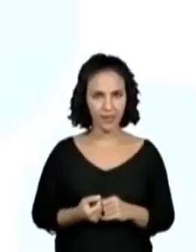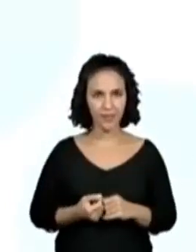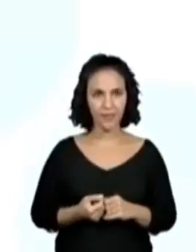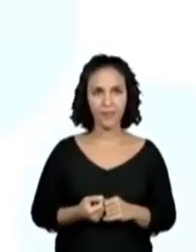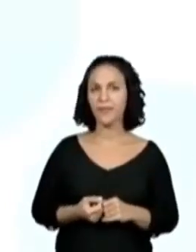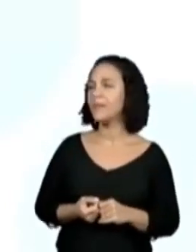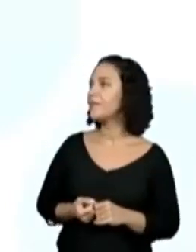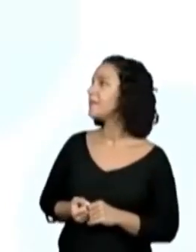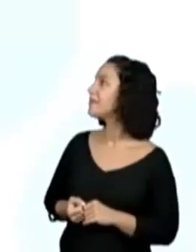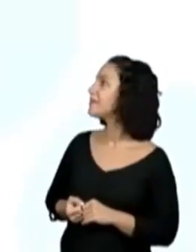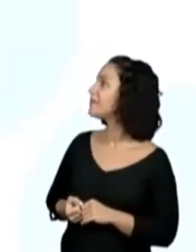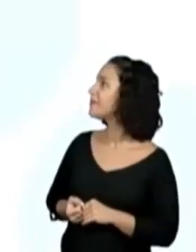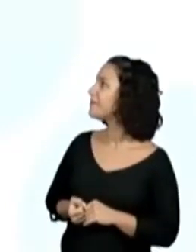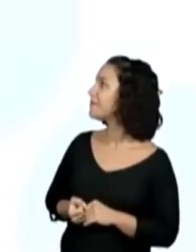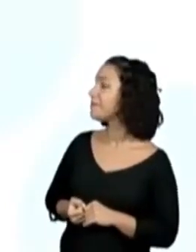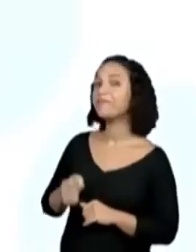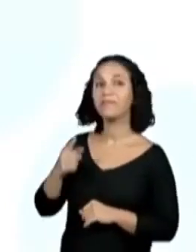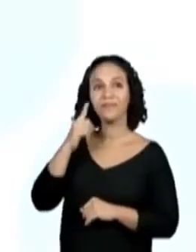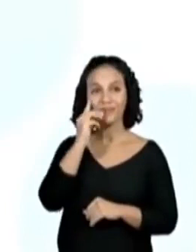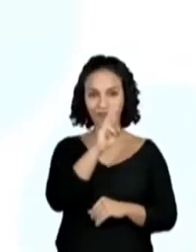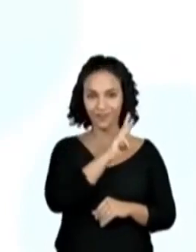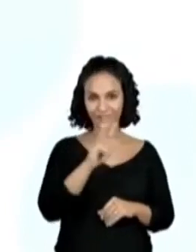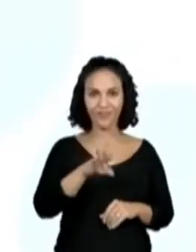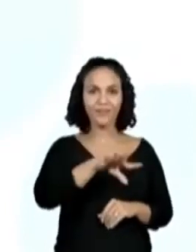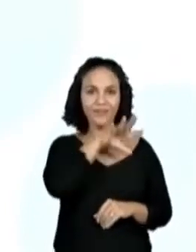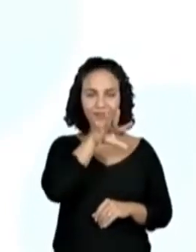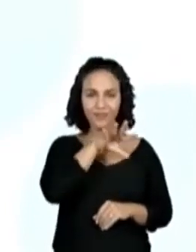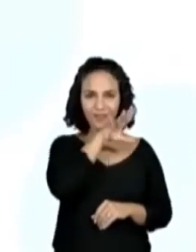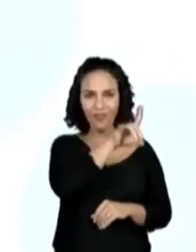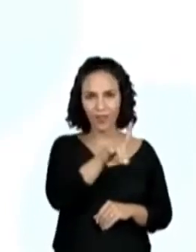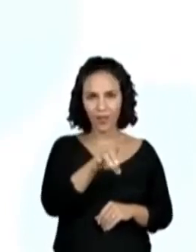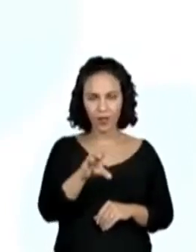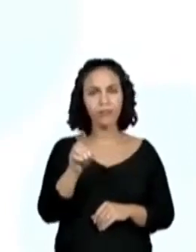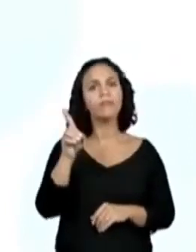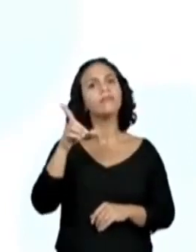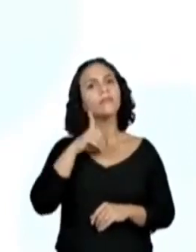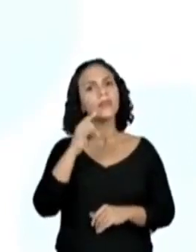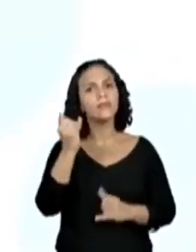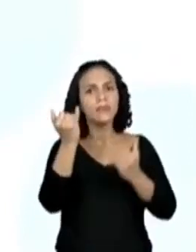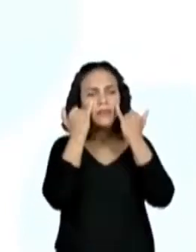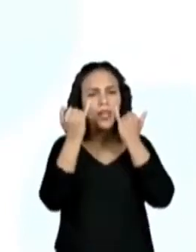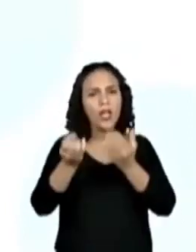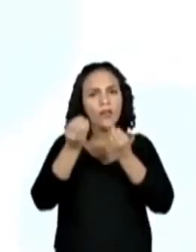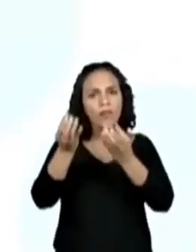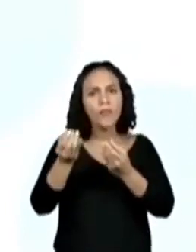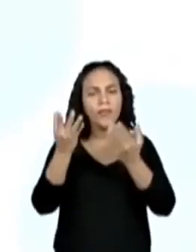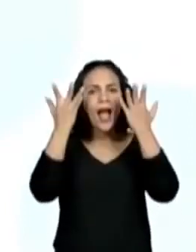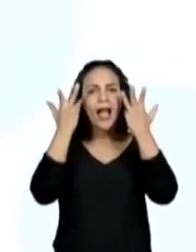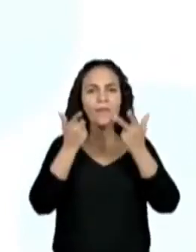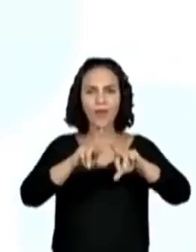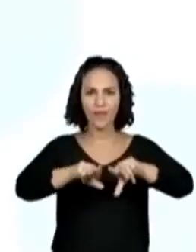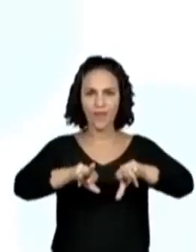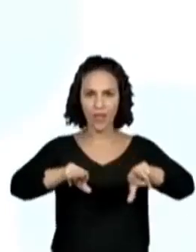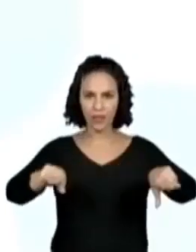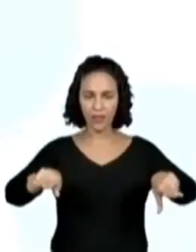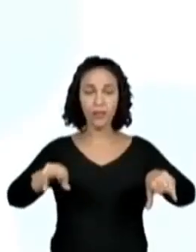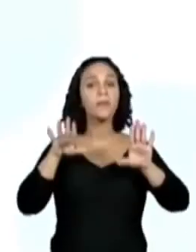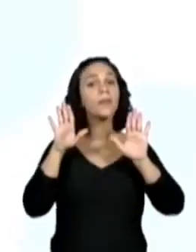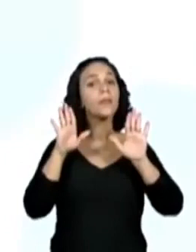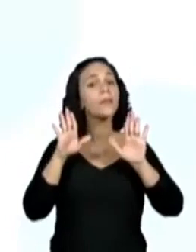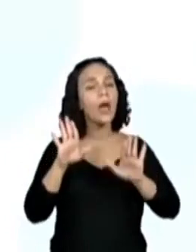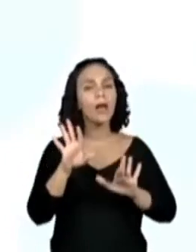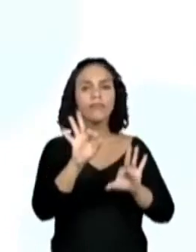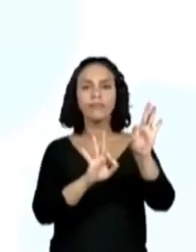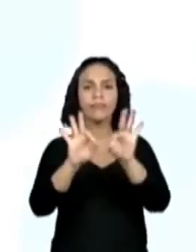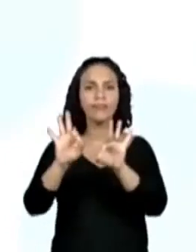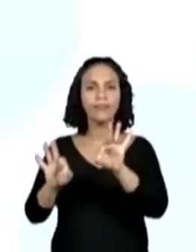Acessando o site do zoológico, eles tiveram acesso às informações de diversos bichos, mas elas não estavam